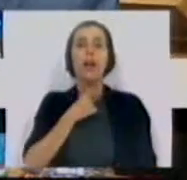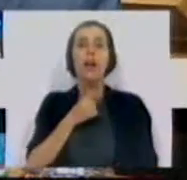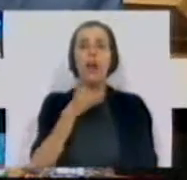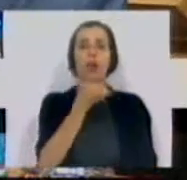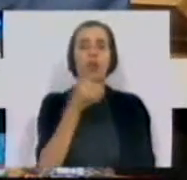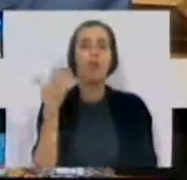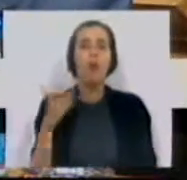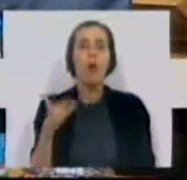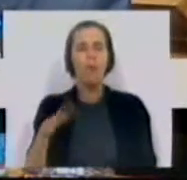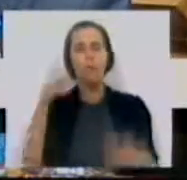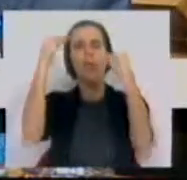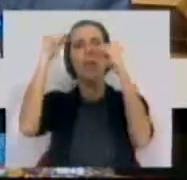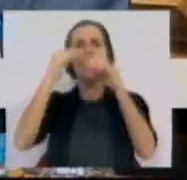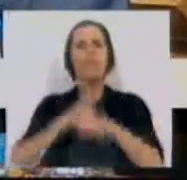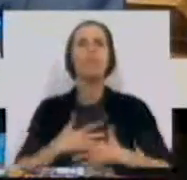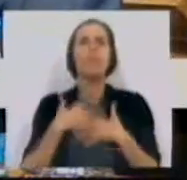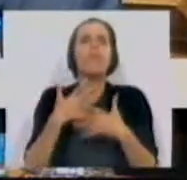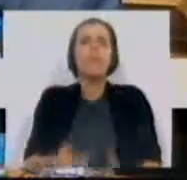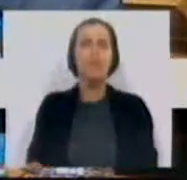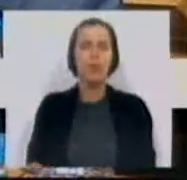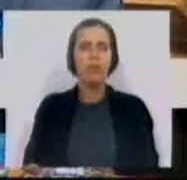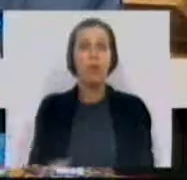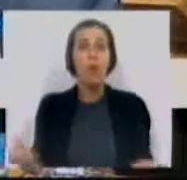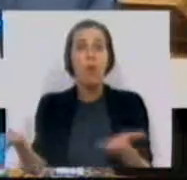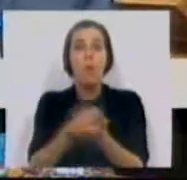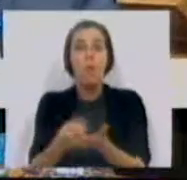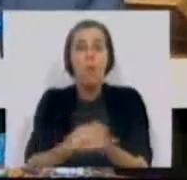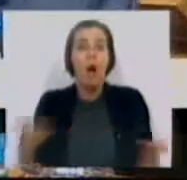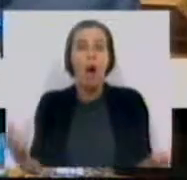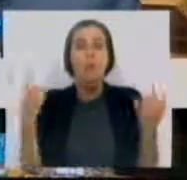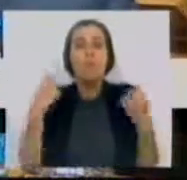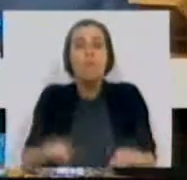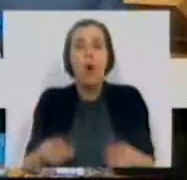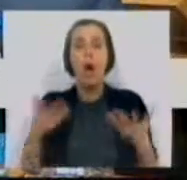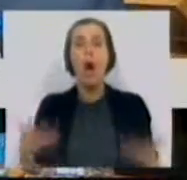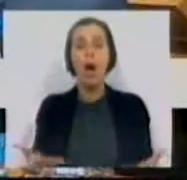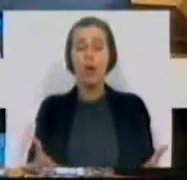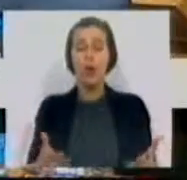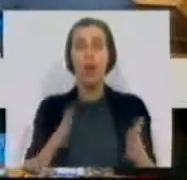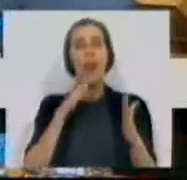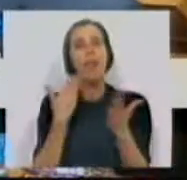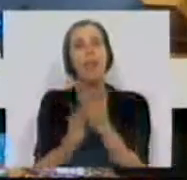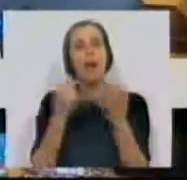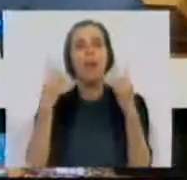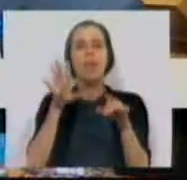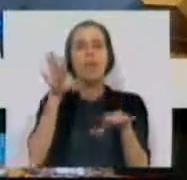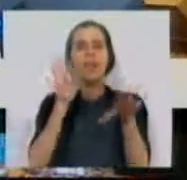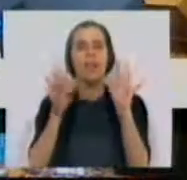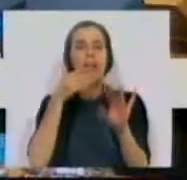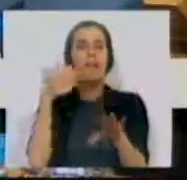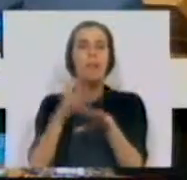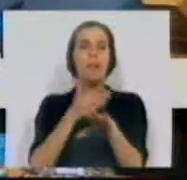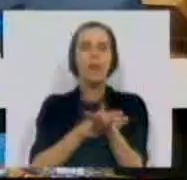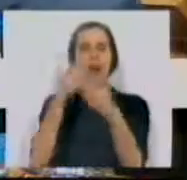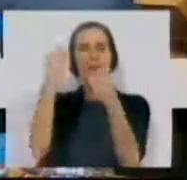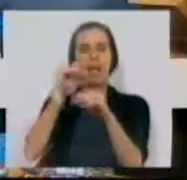2011. E o ensino profissional? Inexistente. Pois só agora o que está a dar é a seleção precoce e